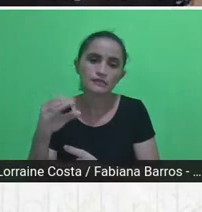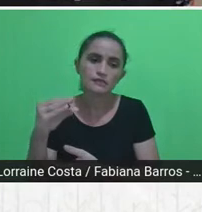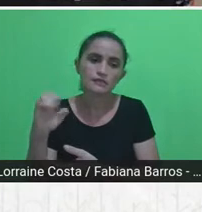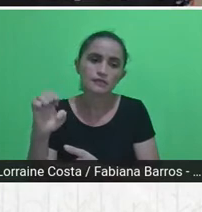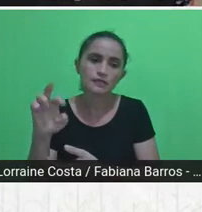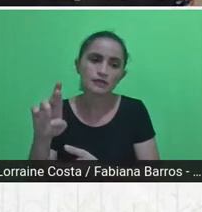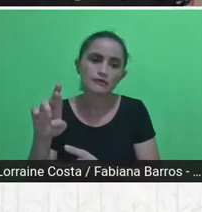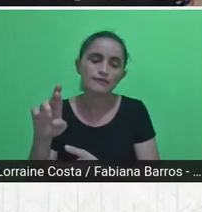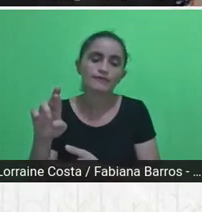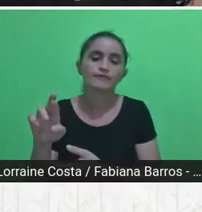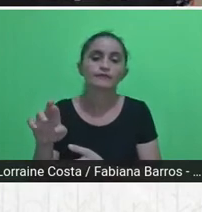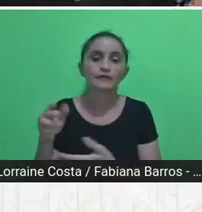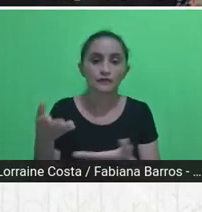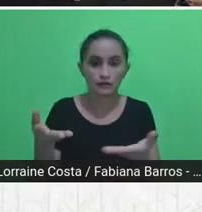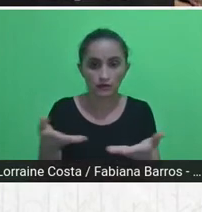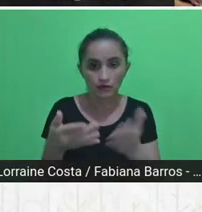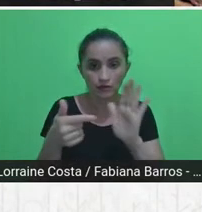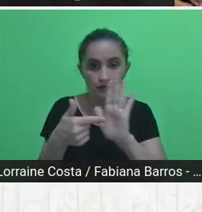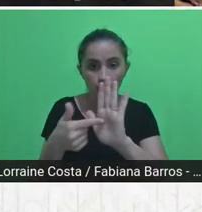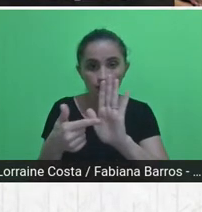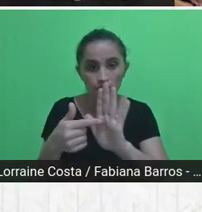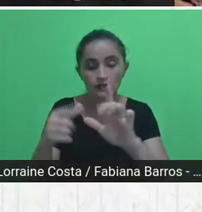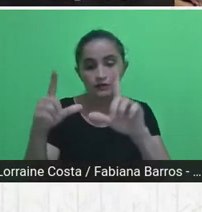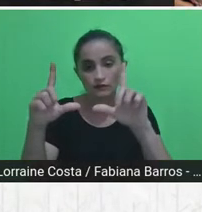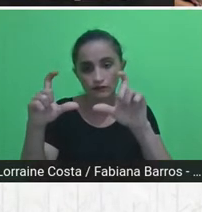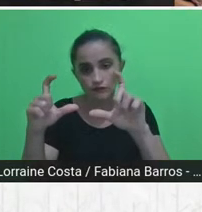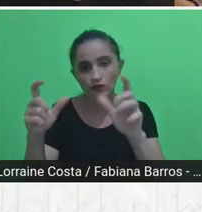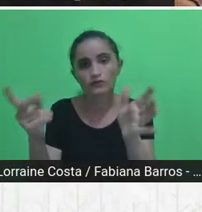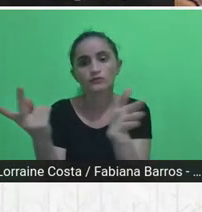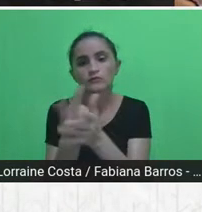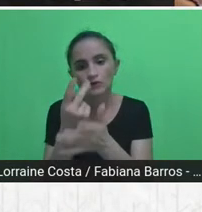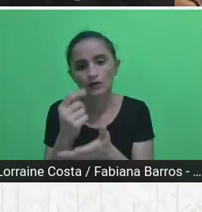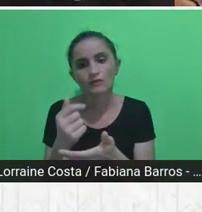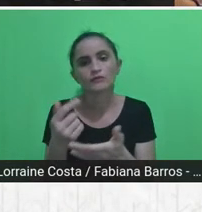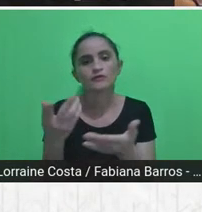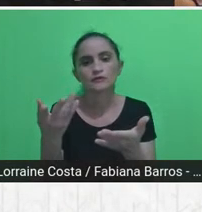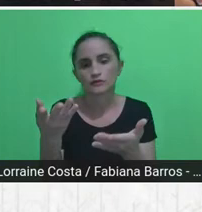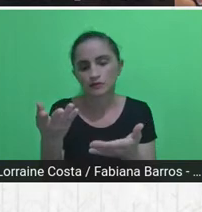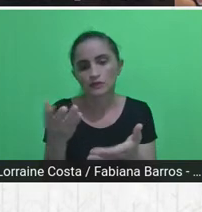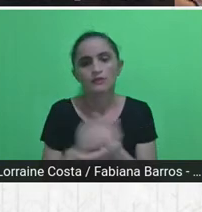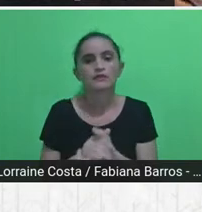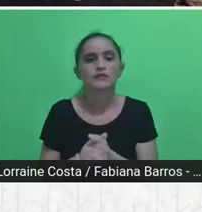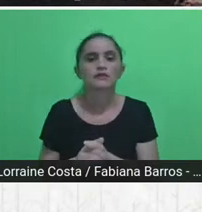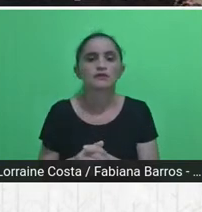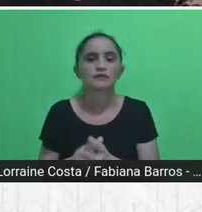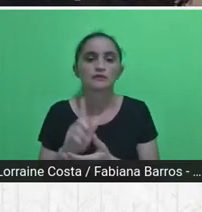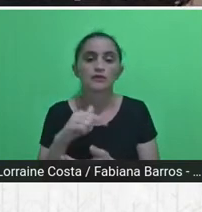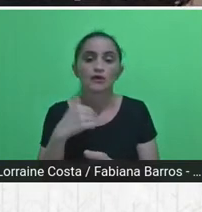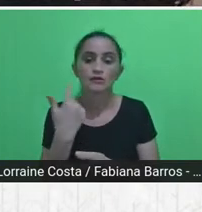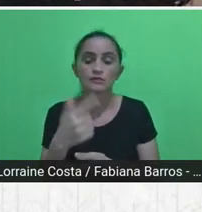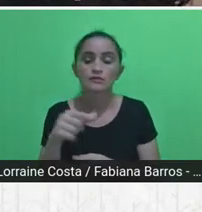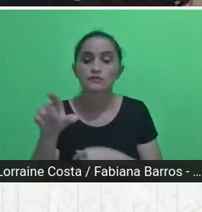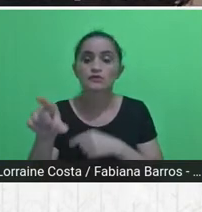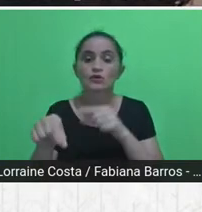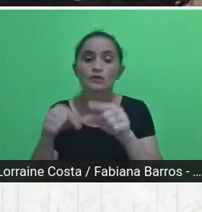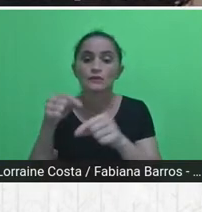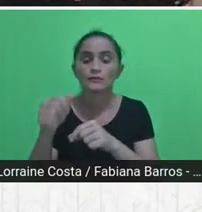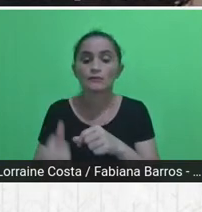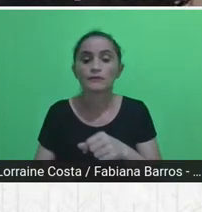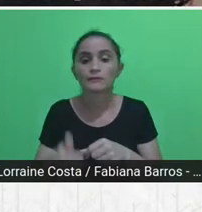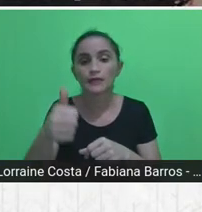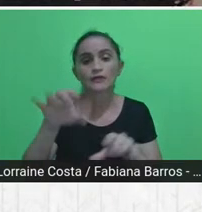Amanhecer. Foi muito importante a gente adotar essa comunidade como nossa primeira comunidade dentro da especialização,